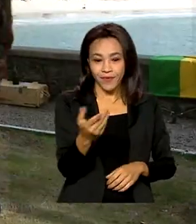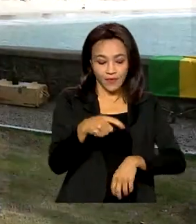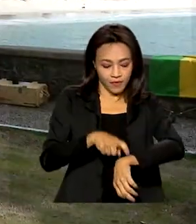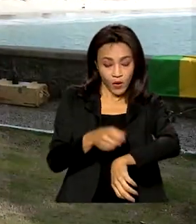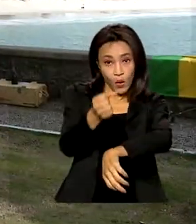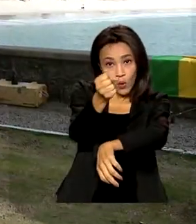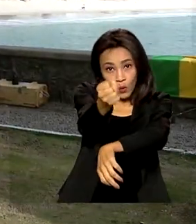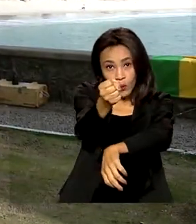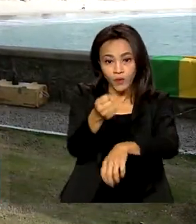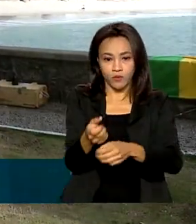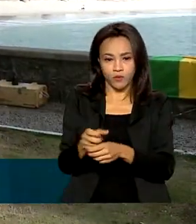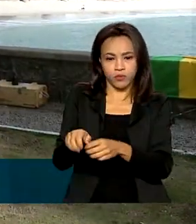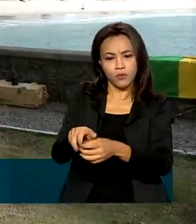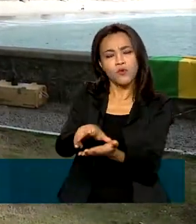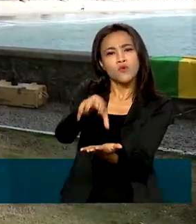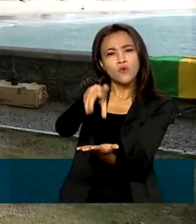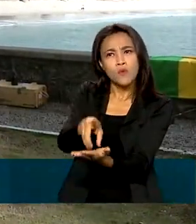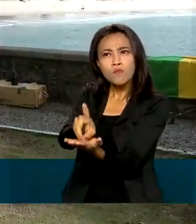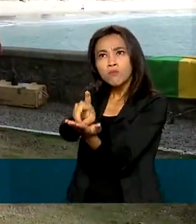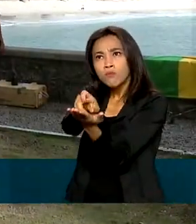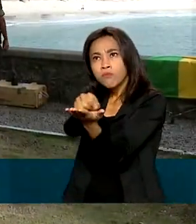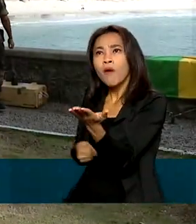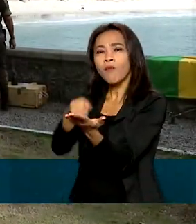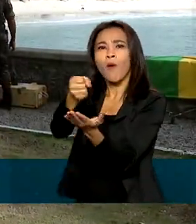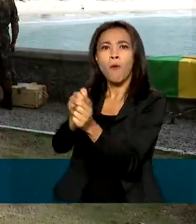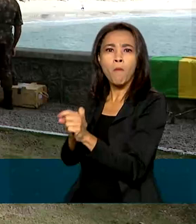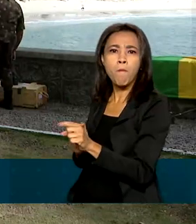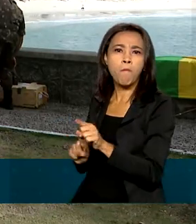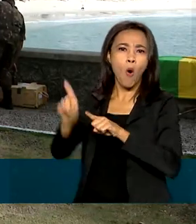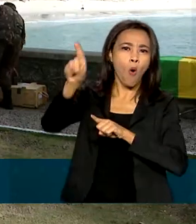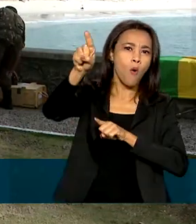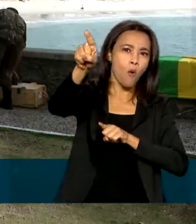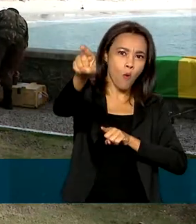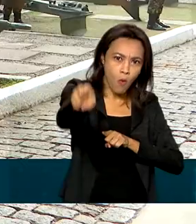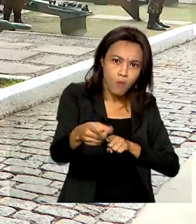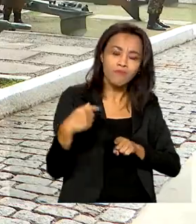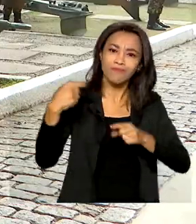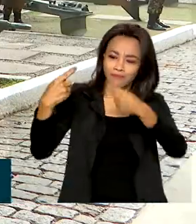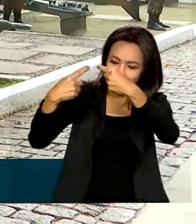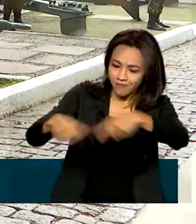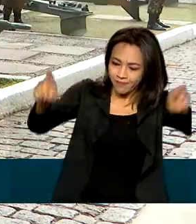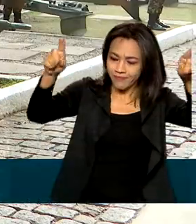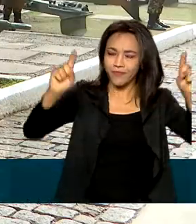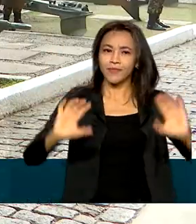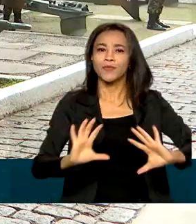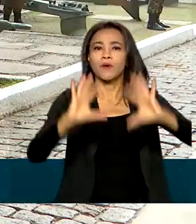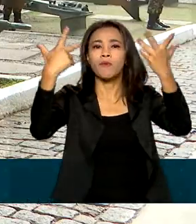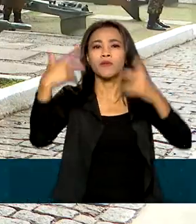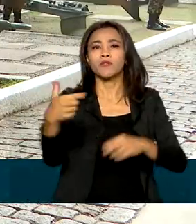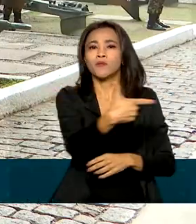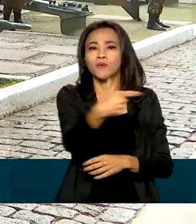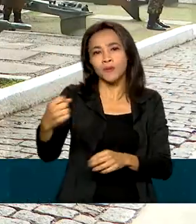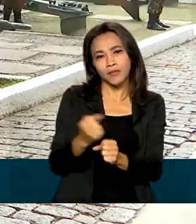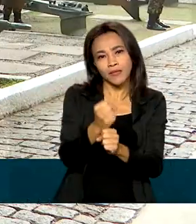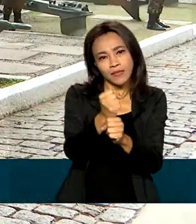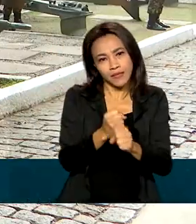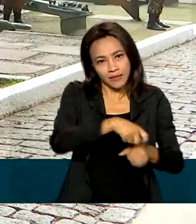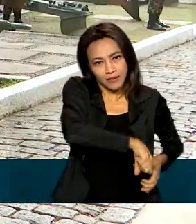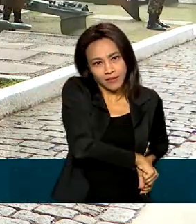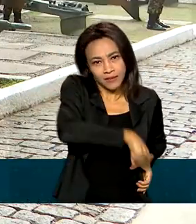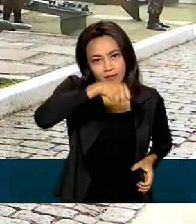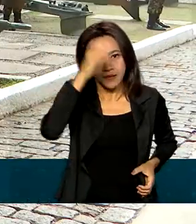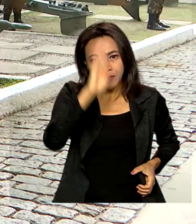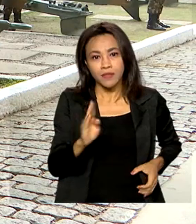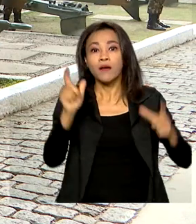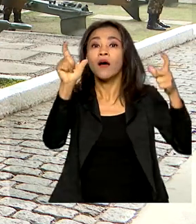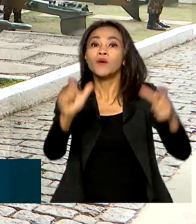disparo de um tiro de canhão no forte de Copacabana marcou o início das comemorações pelo Bicentenário da Independência do Brasil, no Rio de